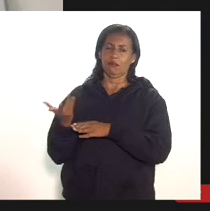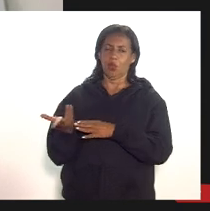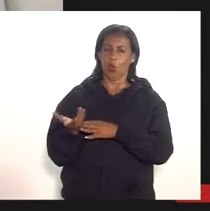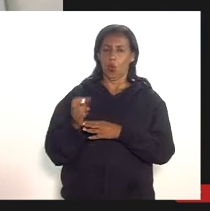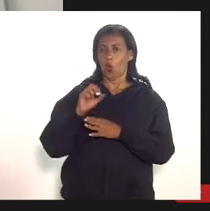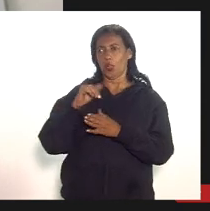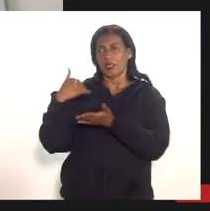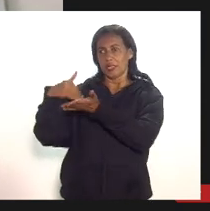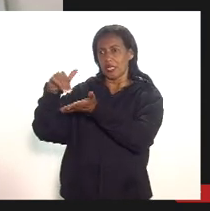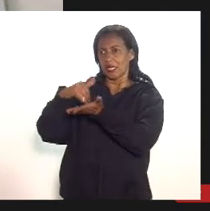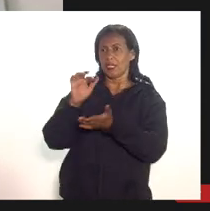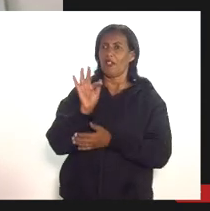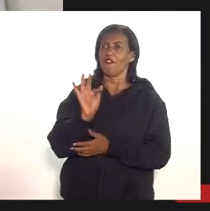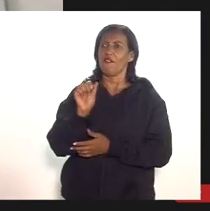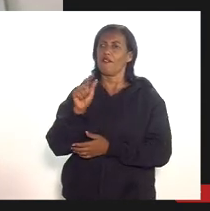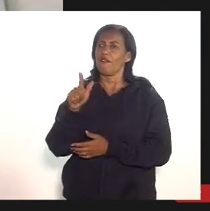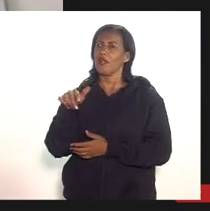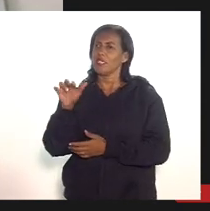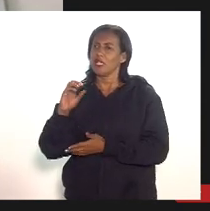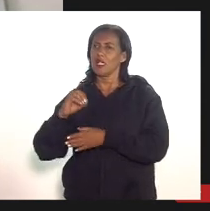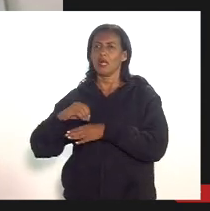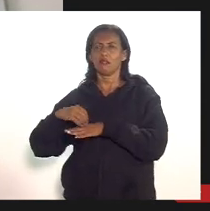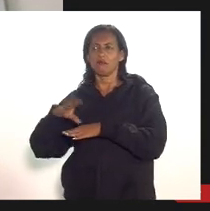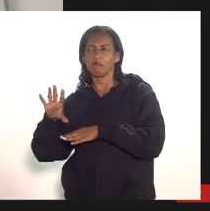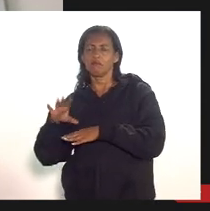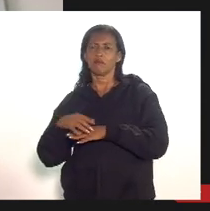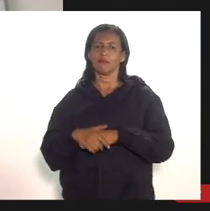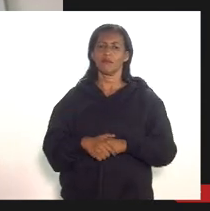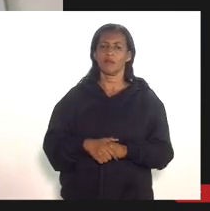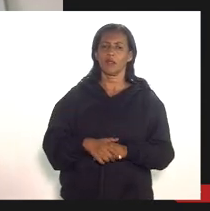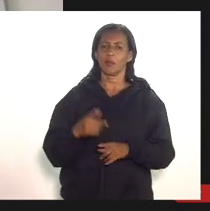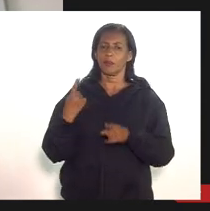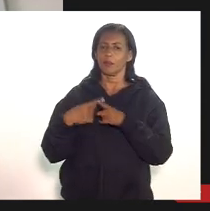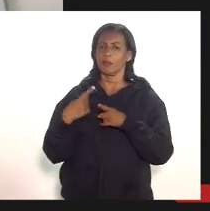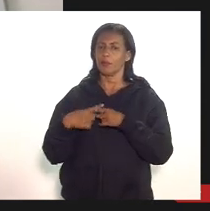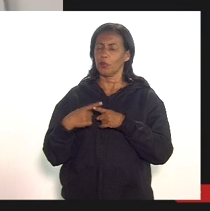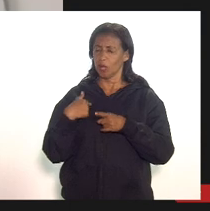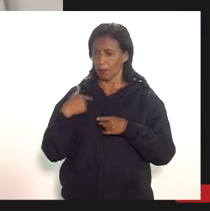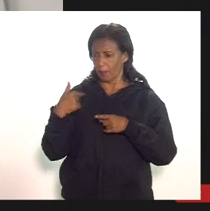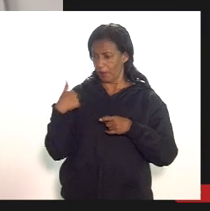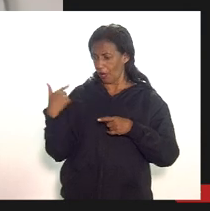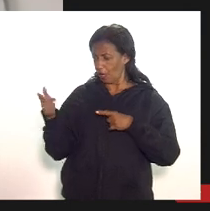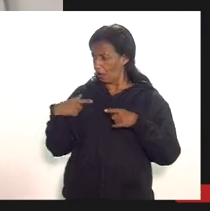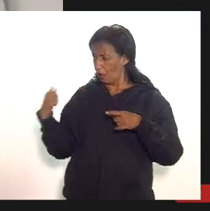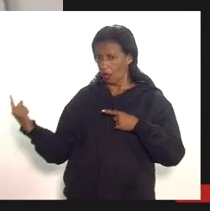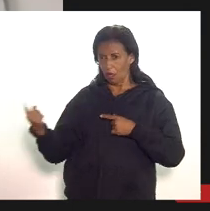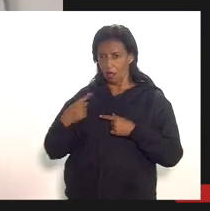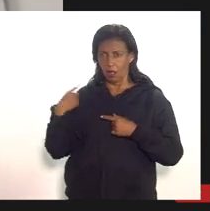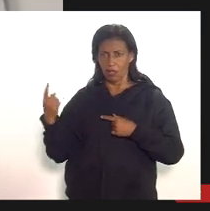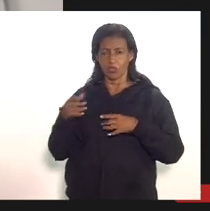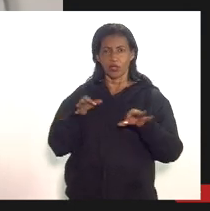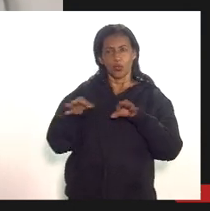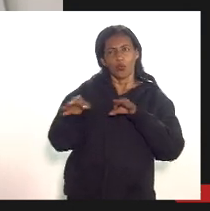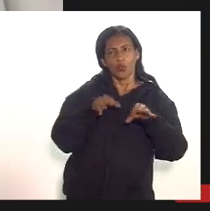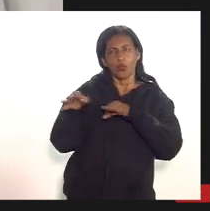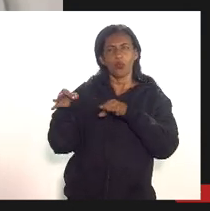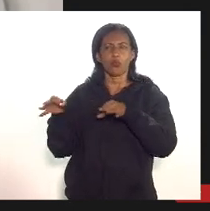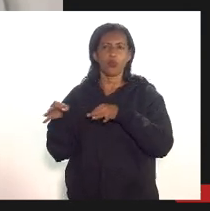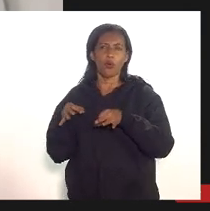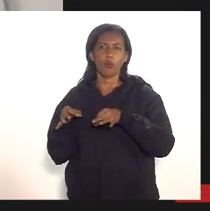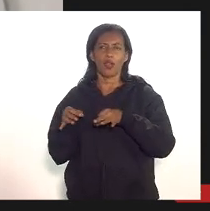e secretaria de fazenda possivelmente é porque para a gente poder formular dentro dessas